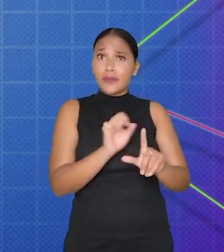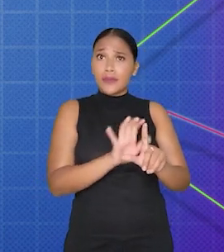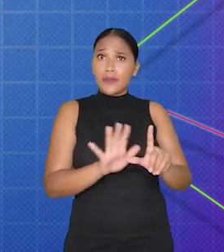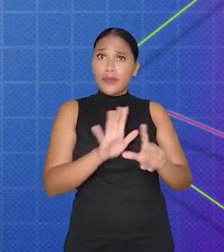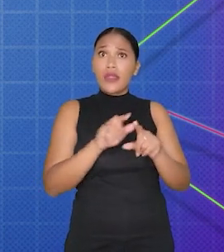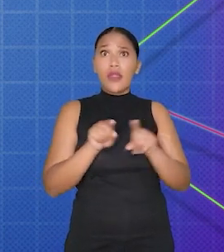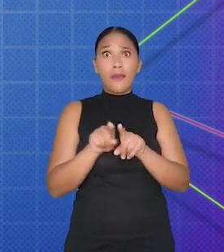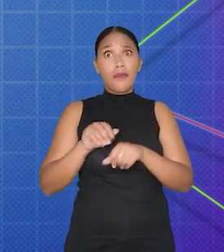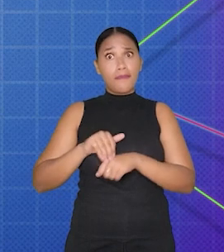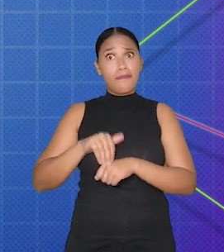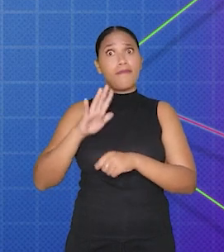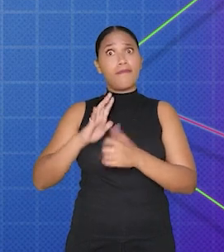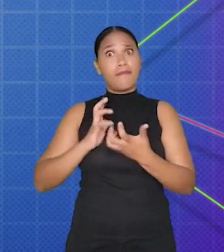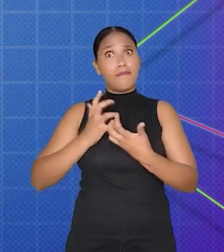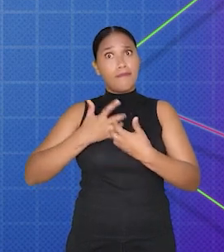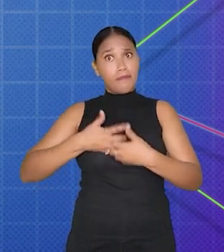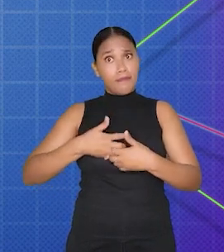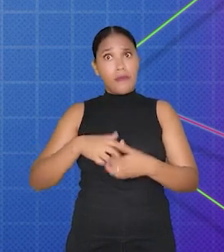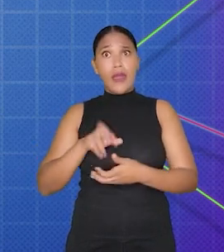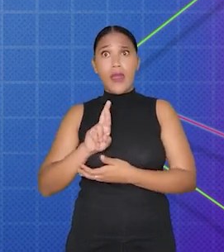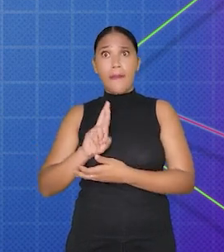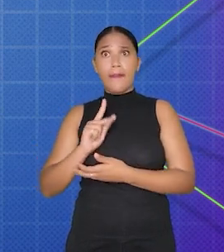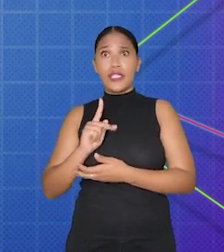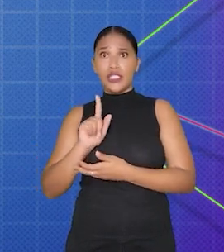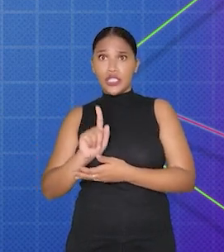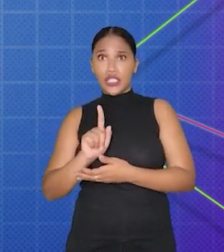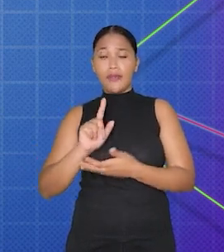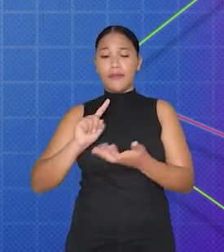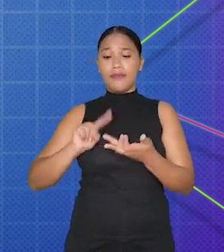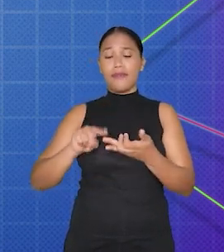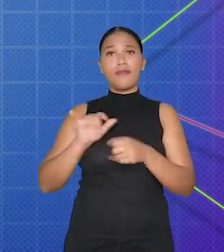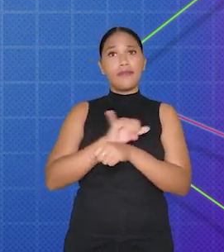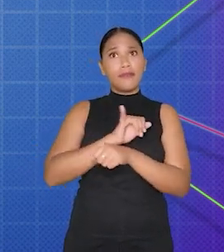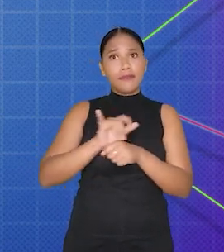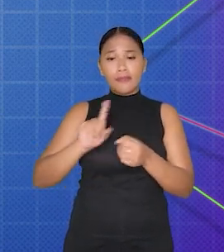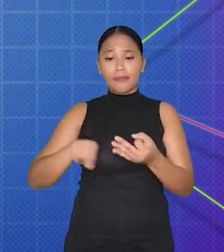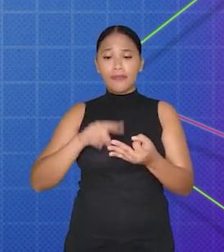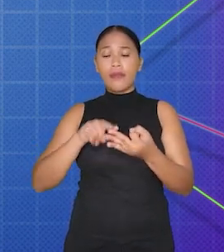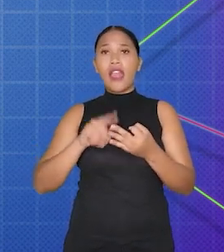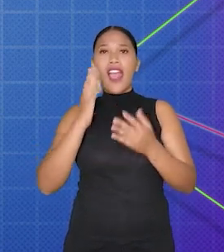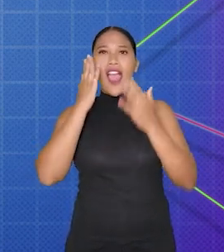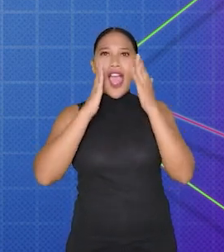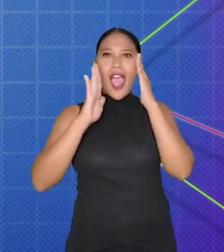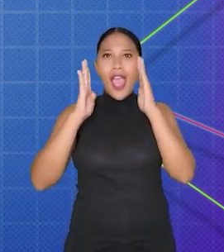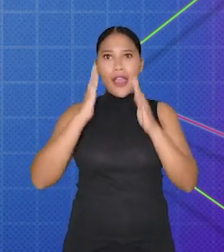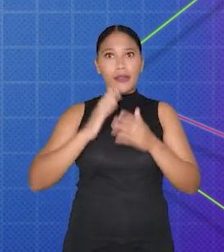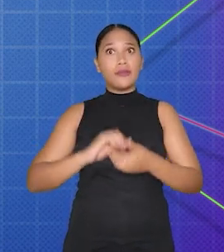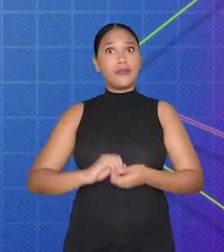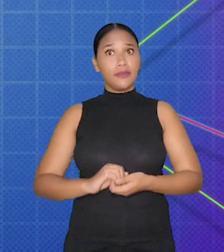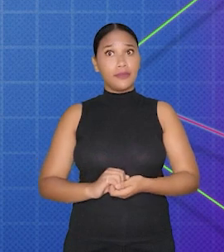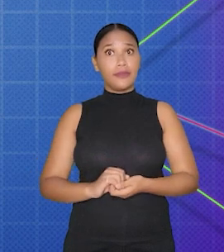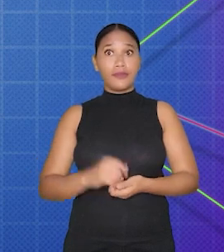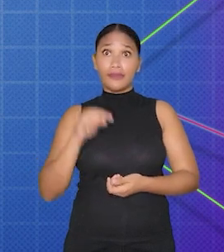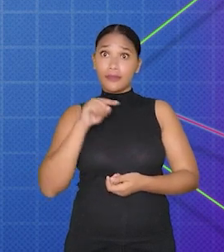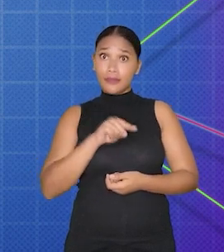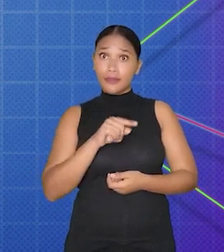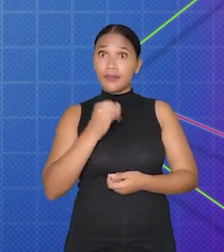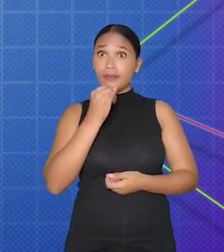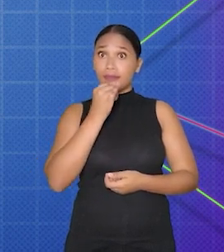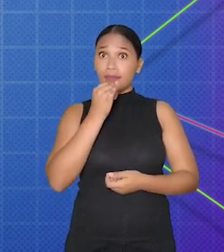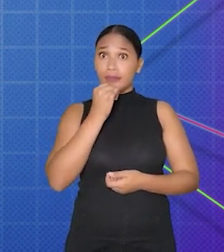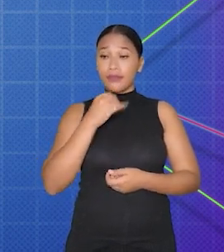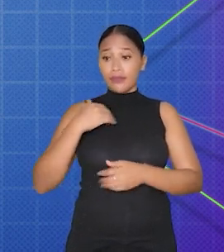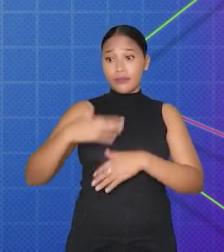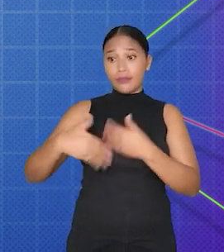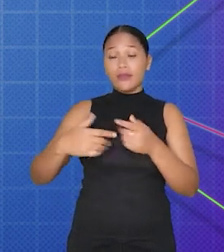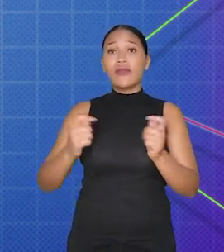plataforma até jogos mais complexos, como RPGs, jogos de estratégia e jogos de aventura. Com essa ferramenta,